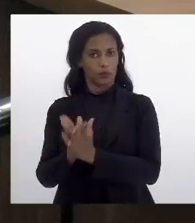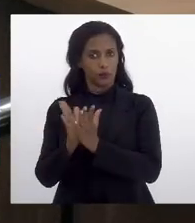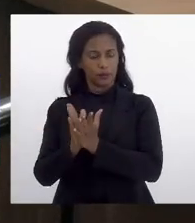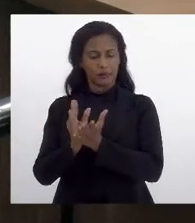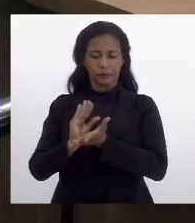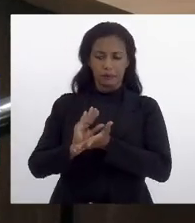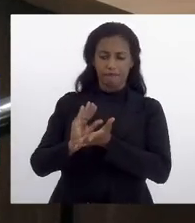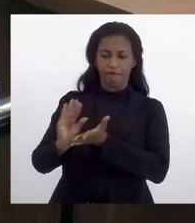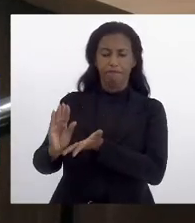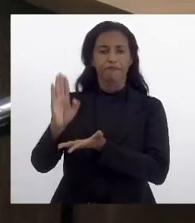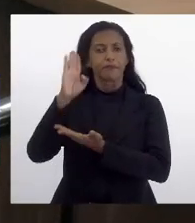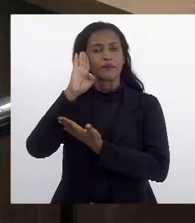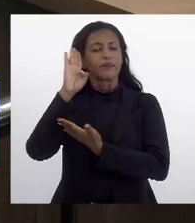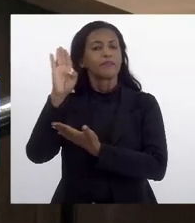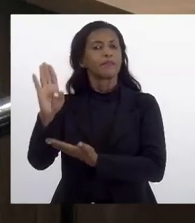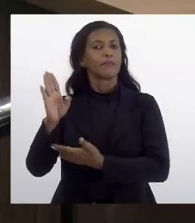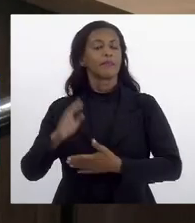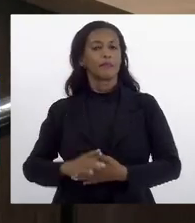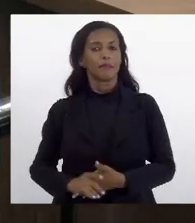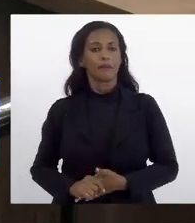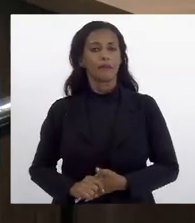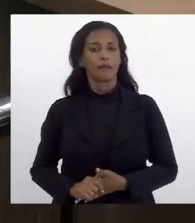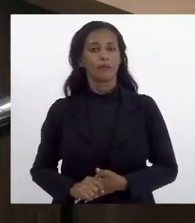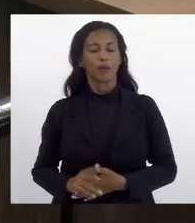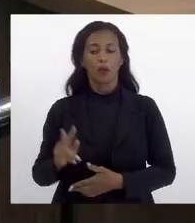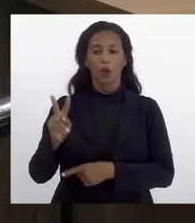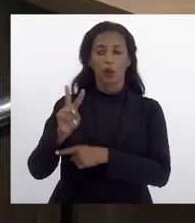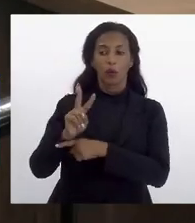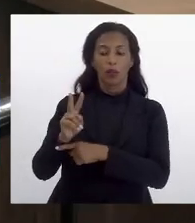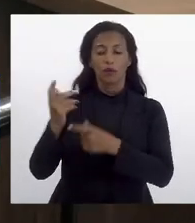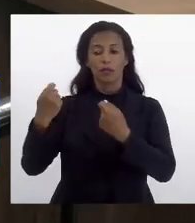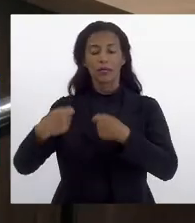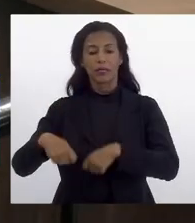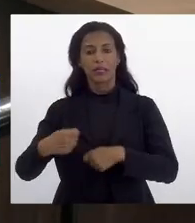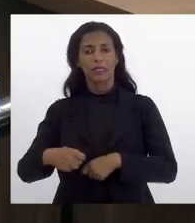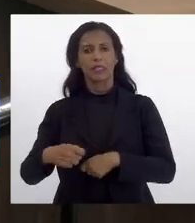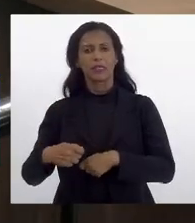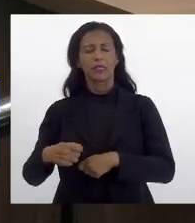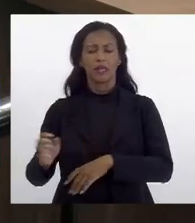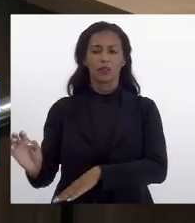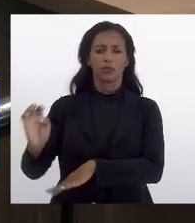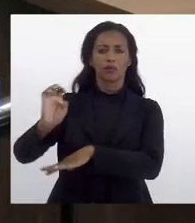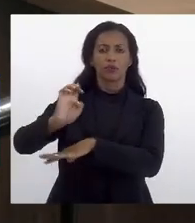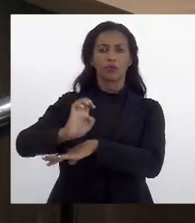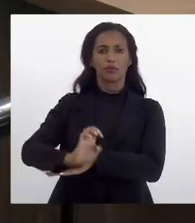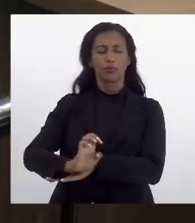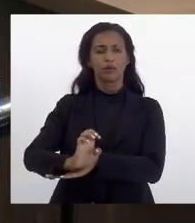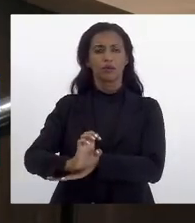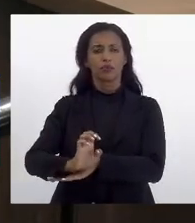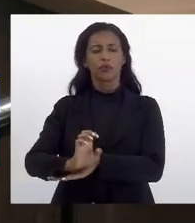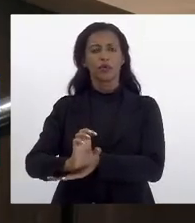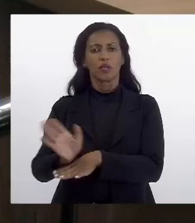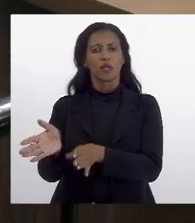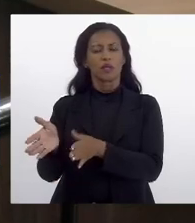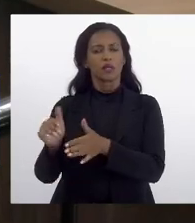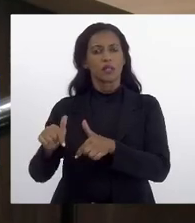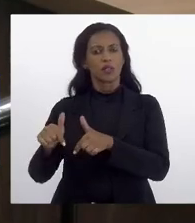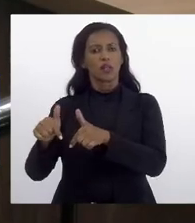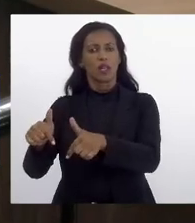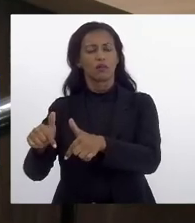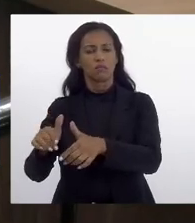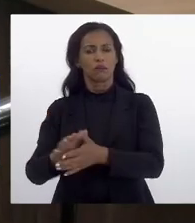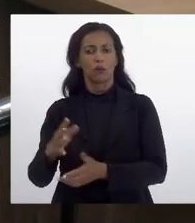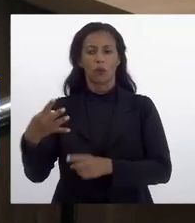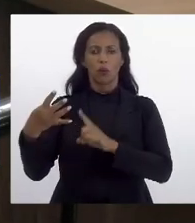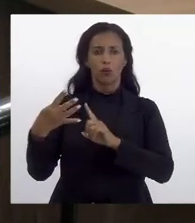ser aplicados prioritariamente, observadas as necessidades do interior do Estado, nas seguintes ações. 4º,